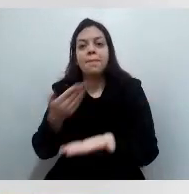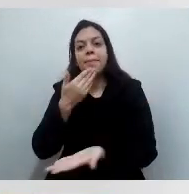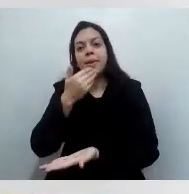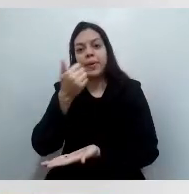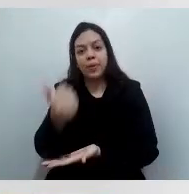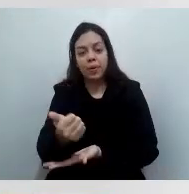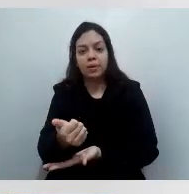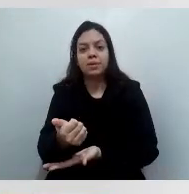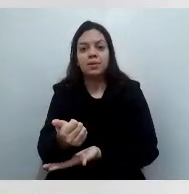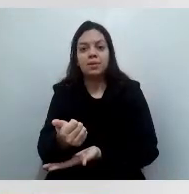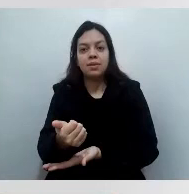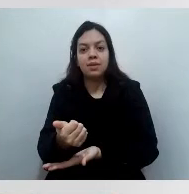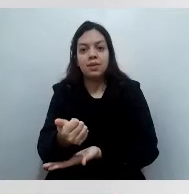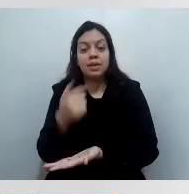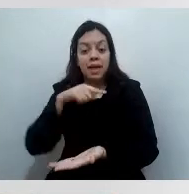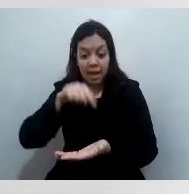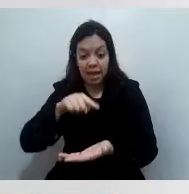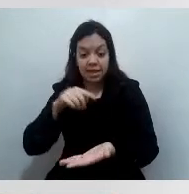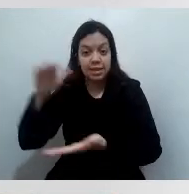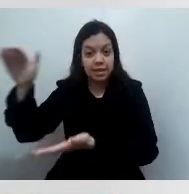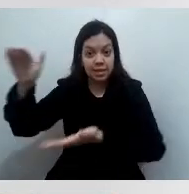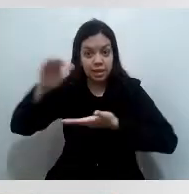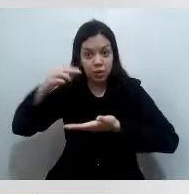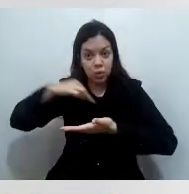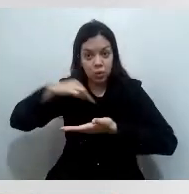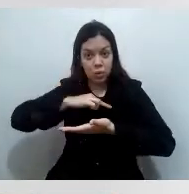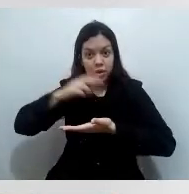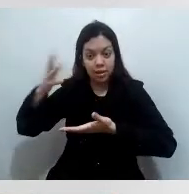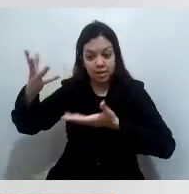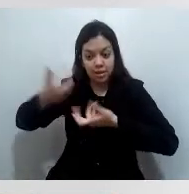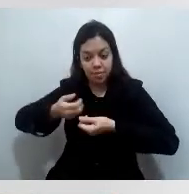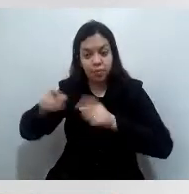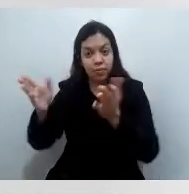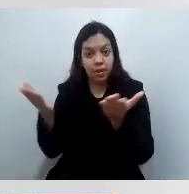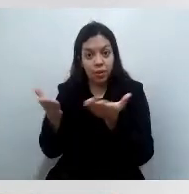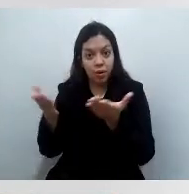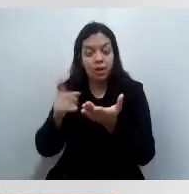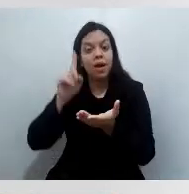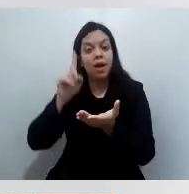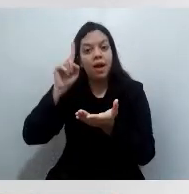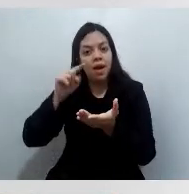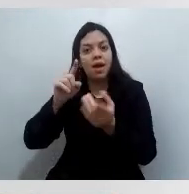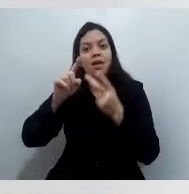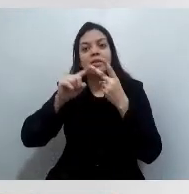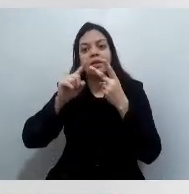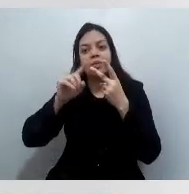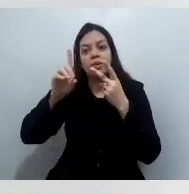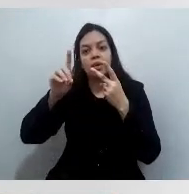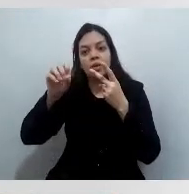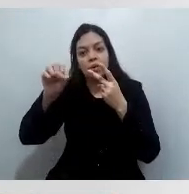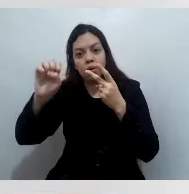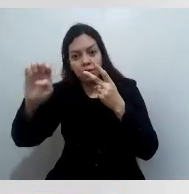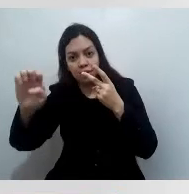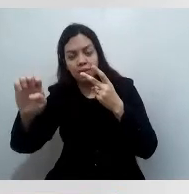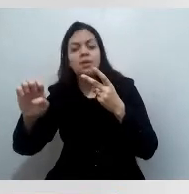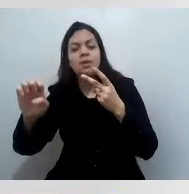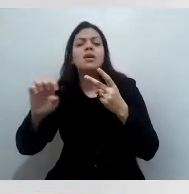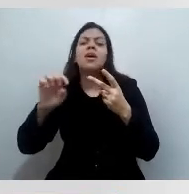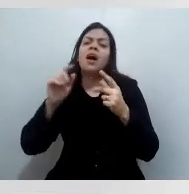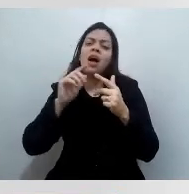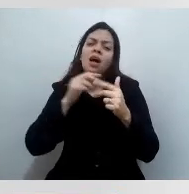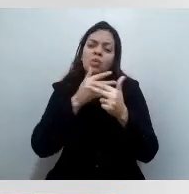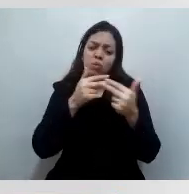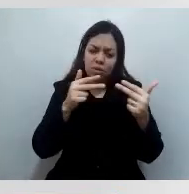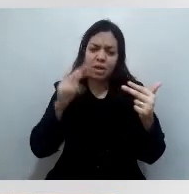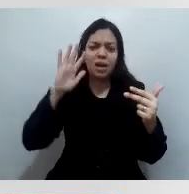primeira dose. Então, as coisas vão se resolvendo. Um pouquinho mais de paciência, pouquinho mais de compreensão em relação ao